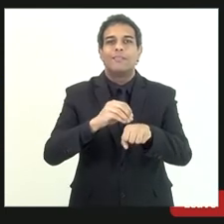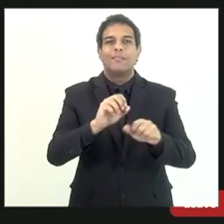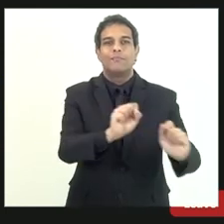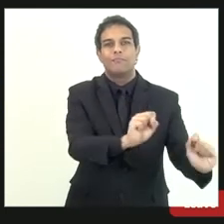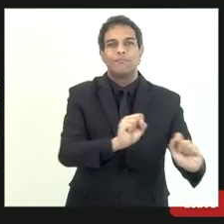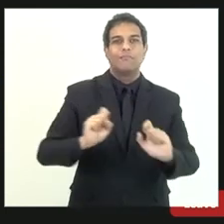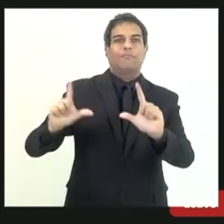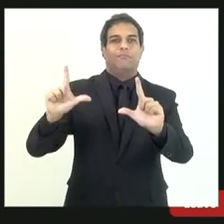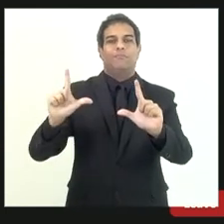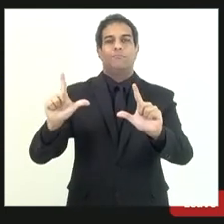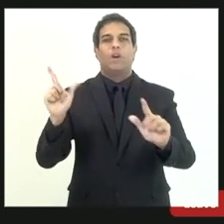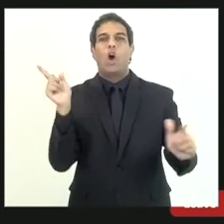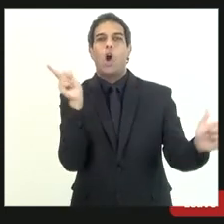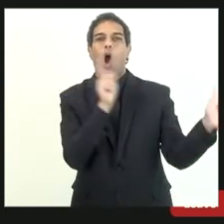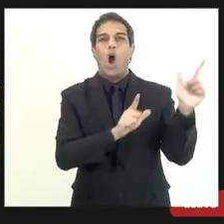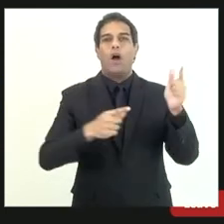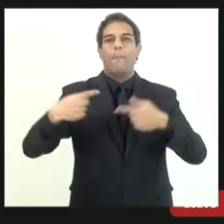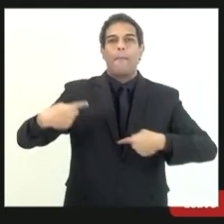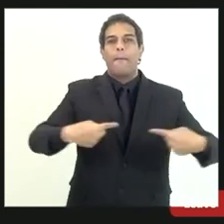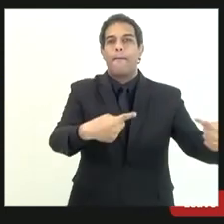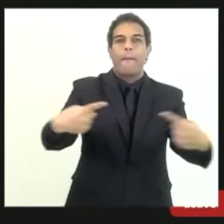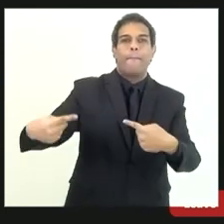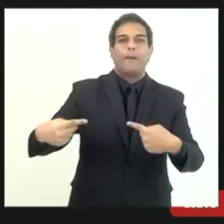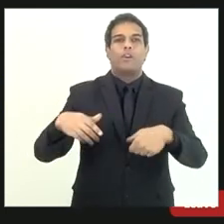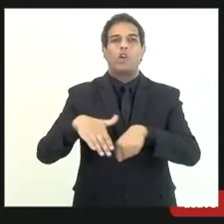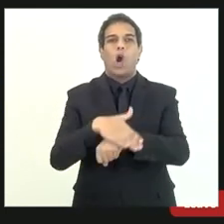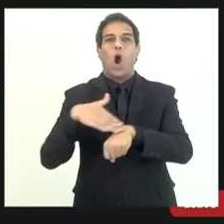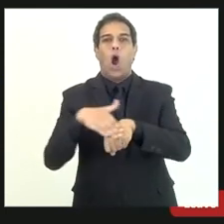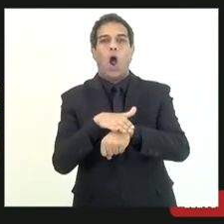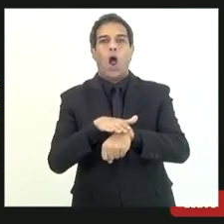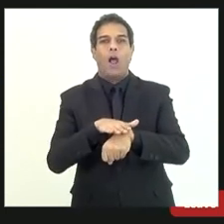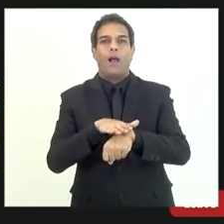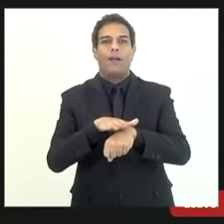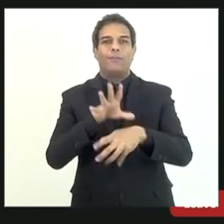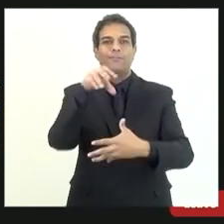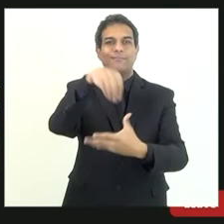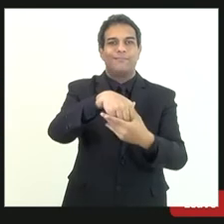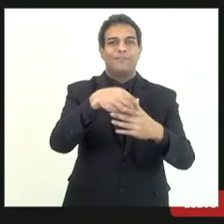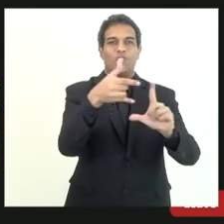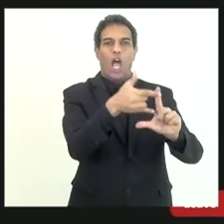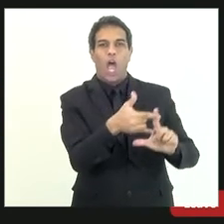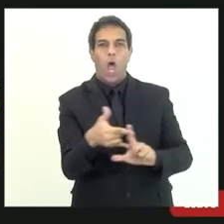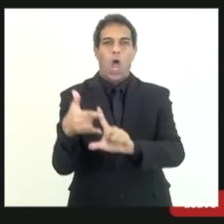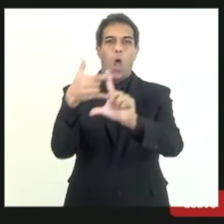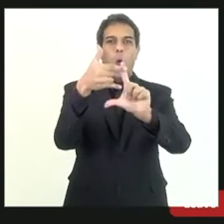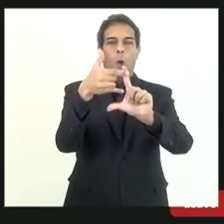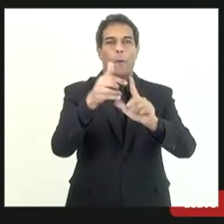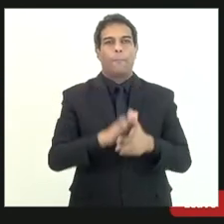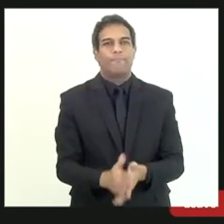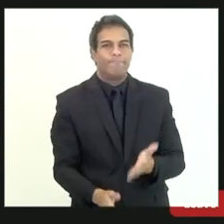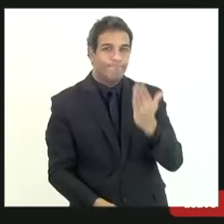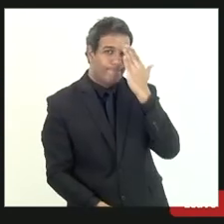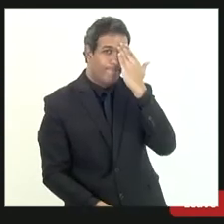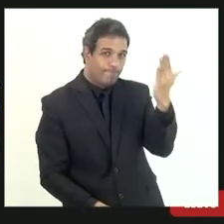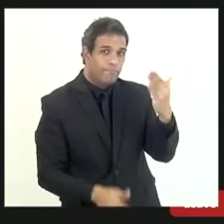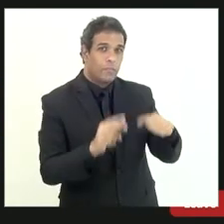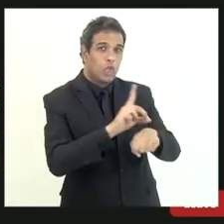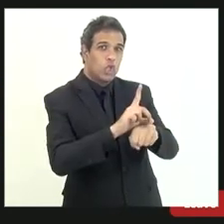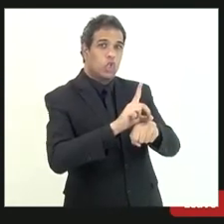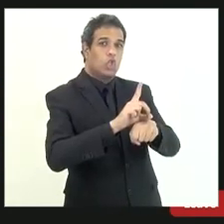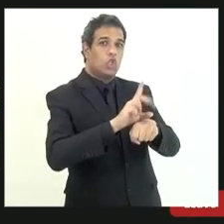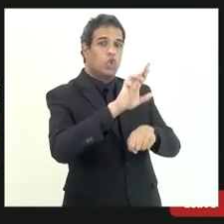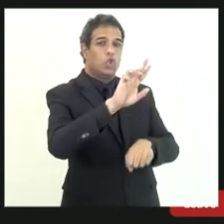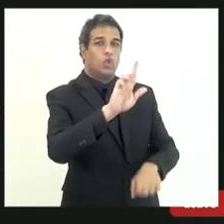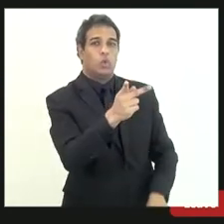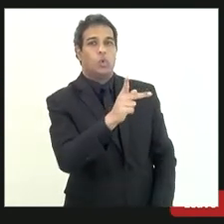poder ter tempo de conversar um pouquinho mais caso seja viável obrigado doutor Hugo eu queria